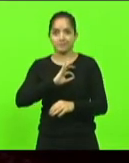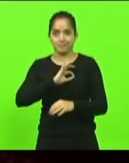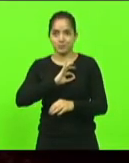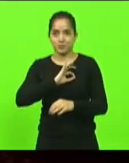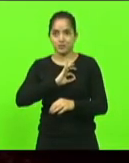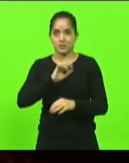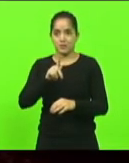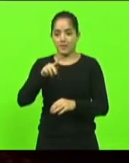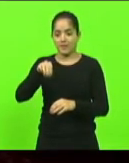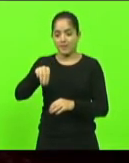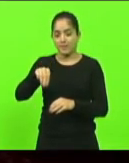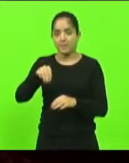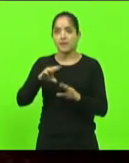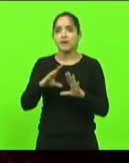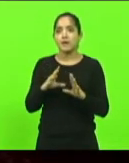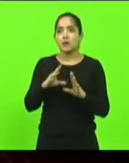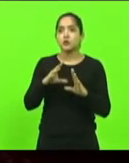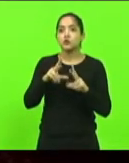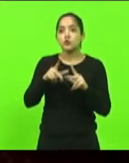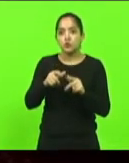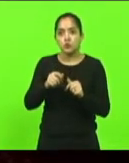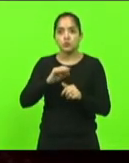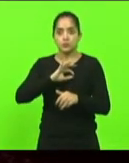Claro que todo policial